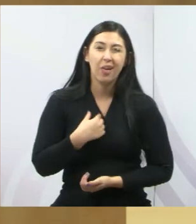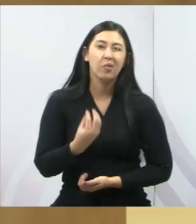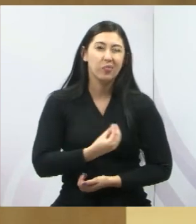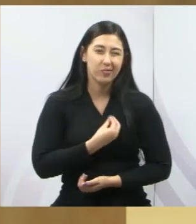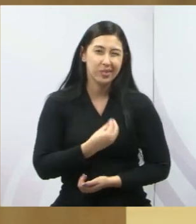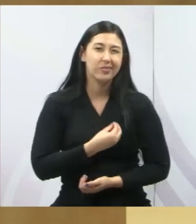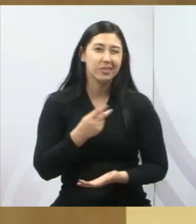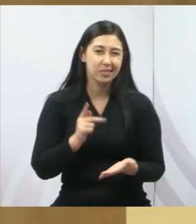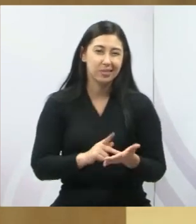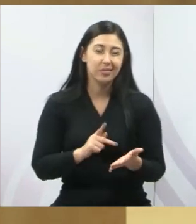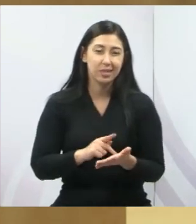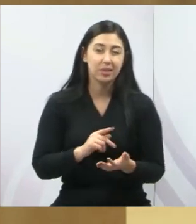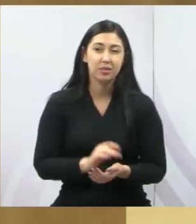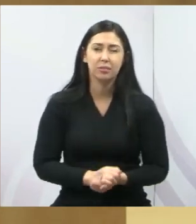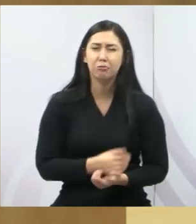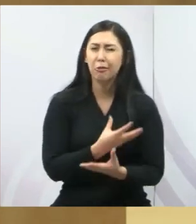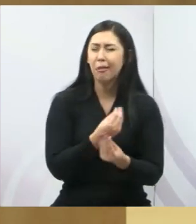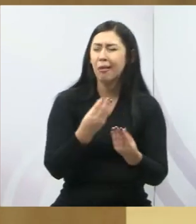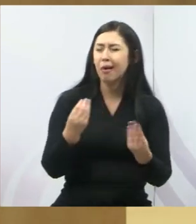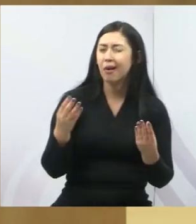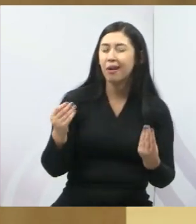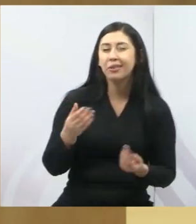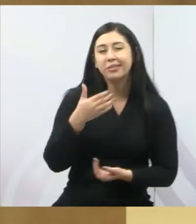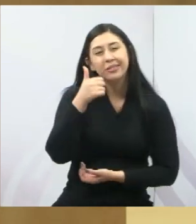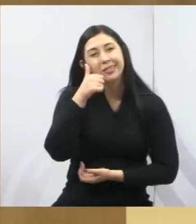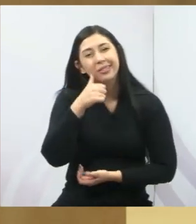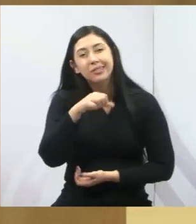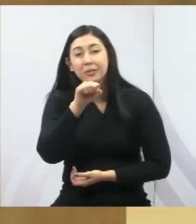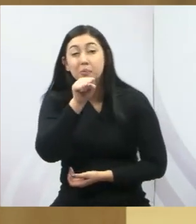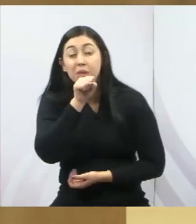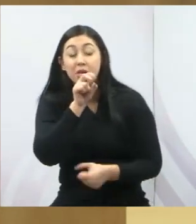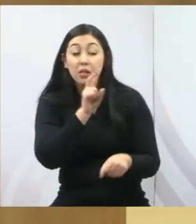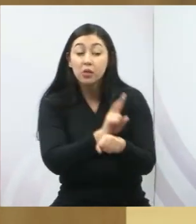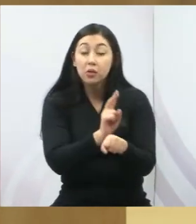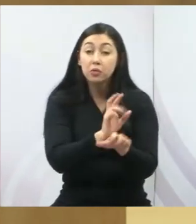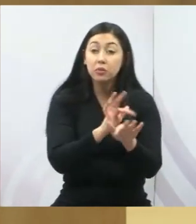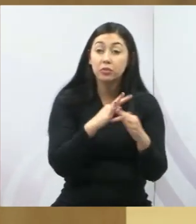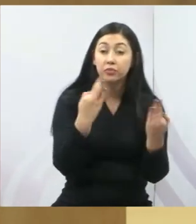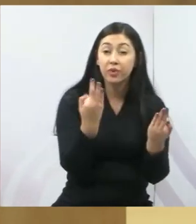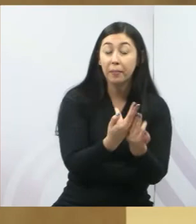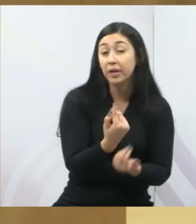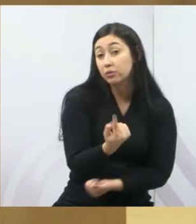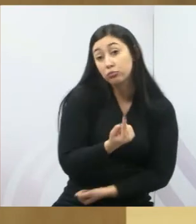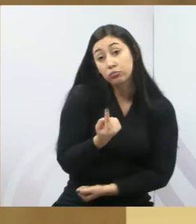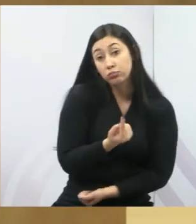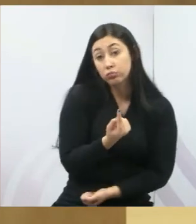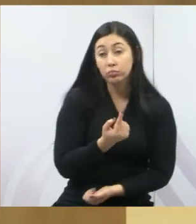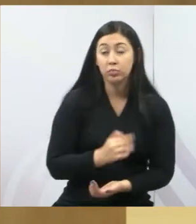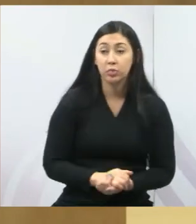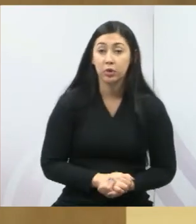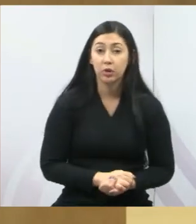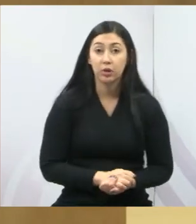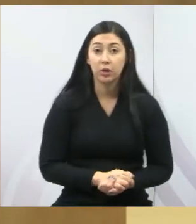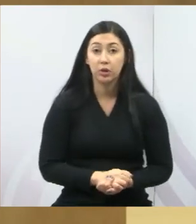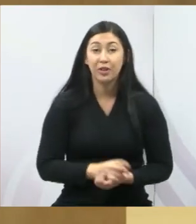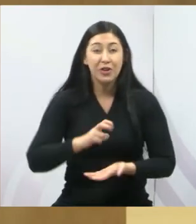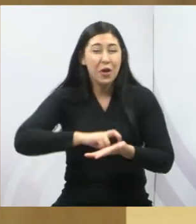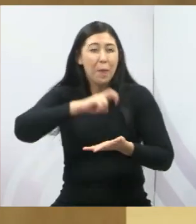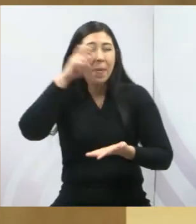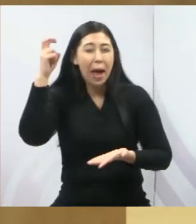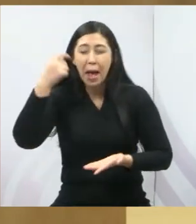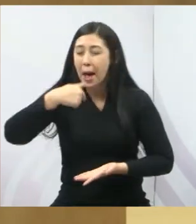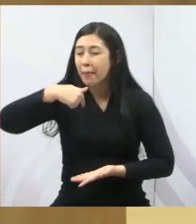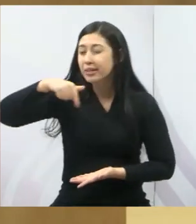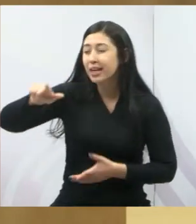realidade e muitas mães, e muitas delas cuidam das suas famílias sozinhas, saem de manhã de casa